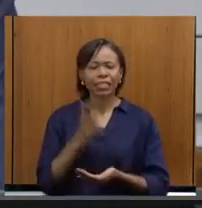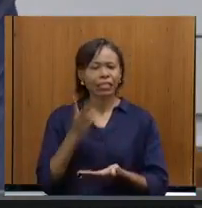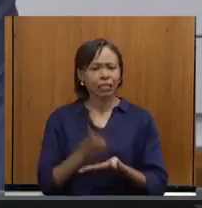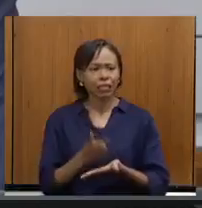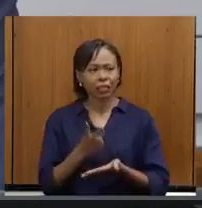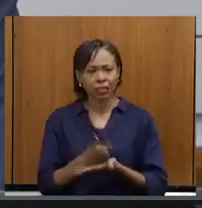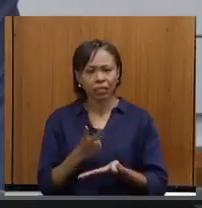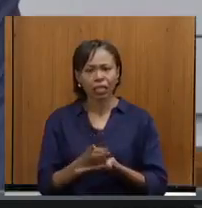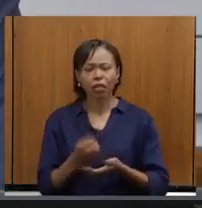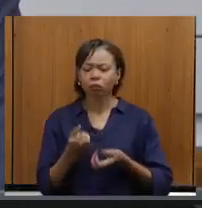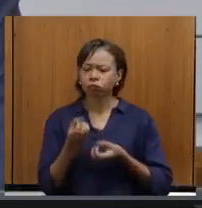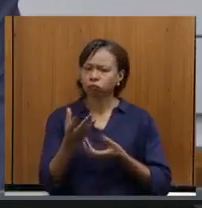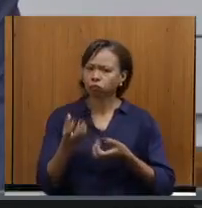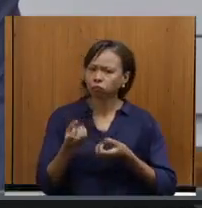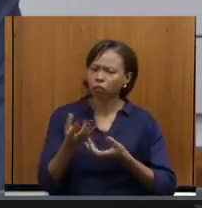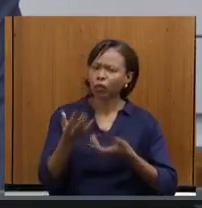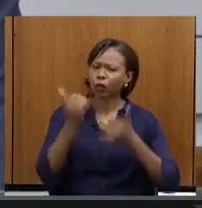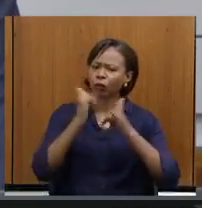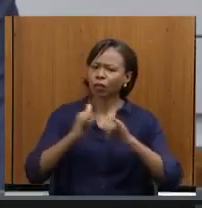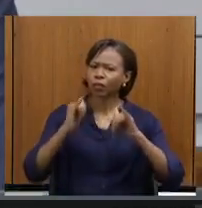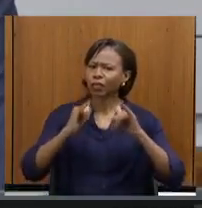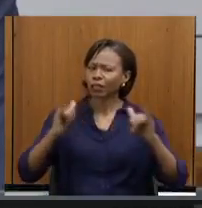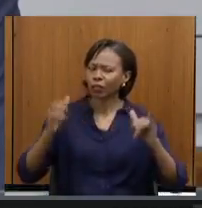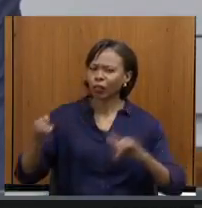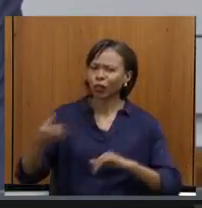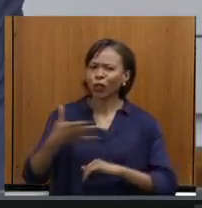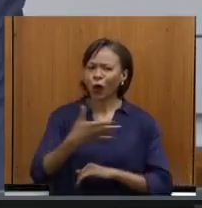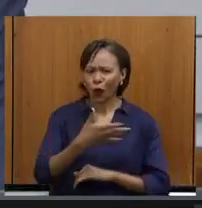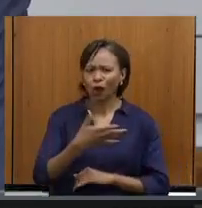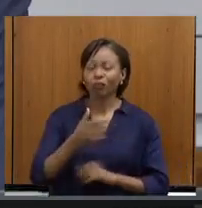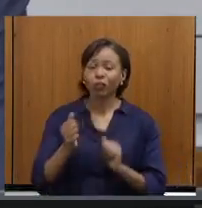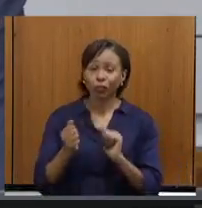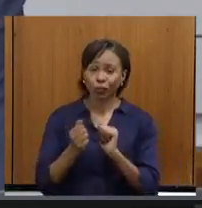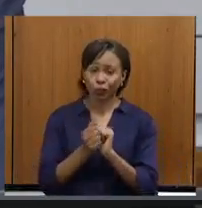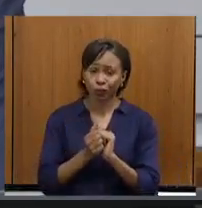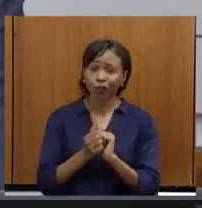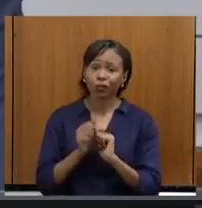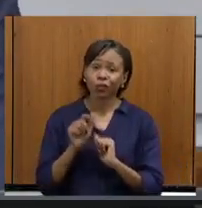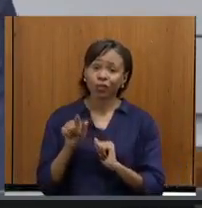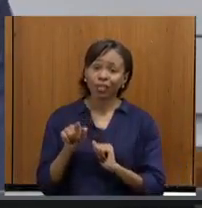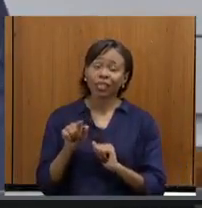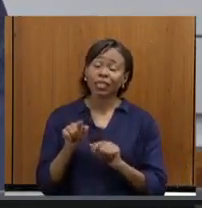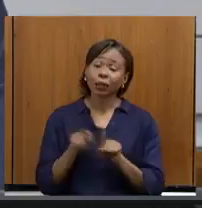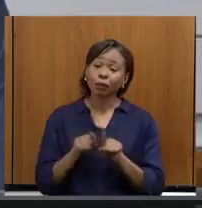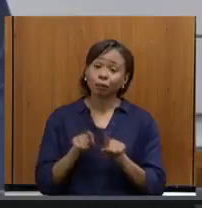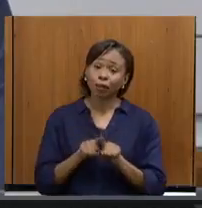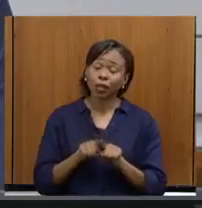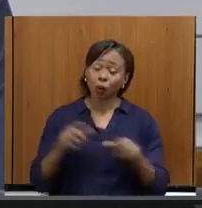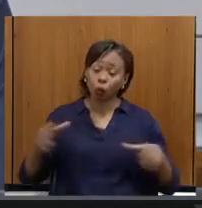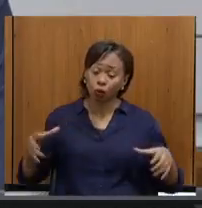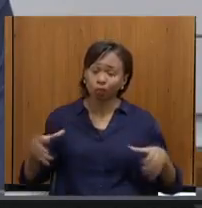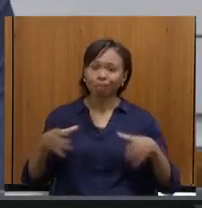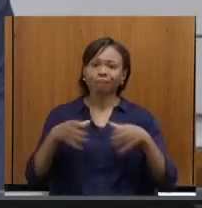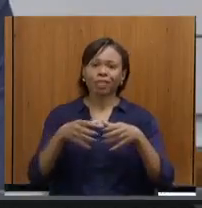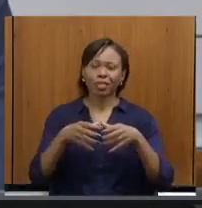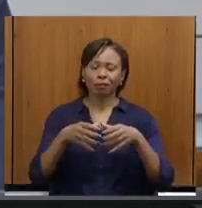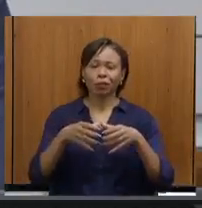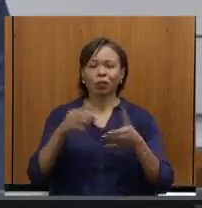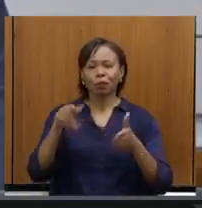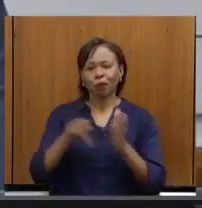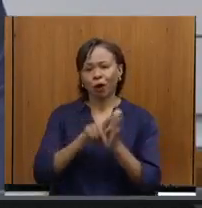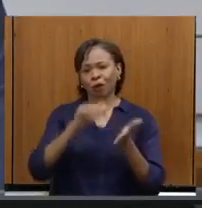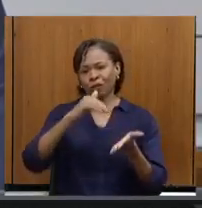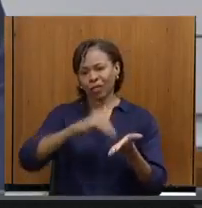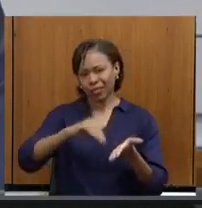trazendo boas novas e, juntamente com V. Exª, trazendo toda a sua equipe que compõe aí essa grande equipe da